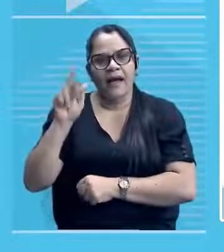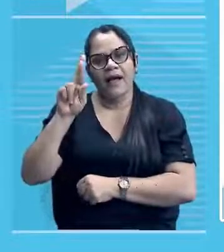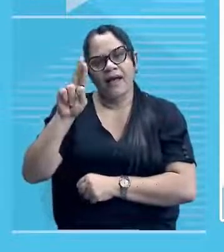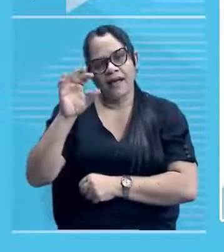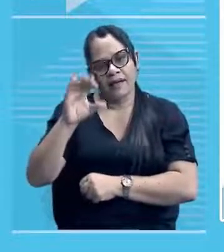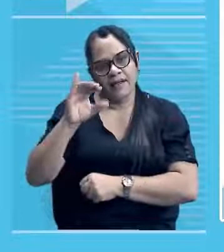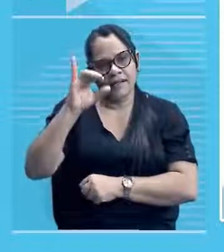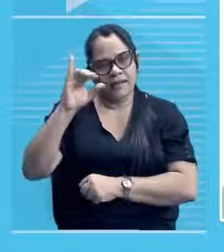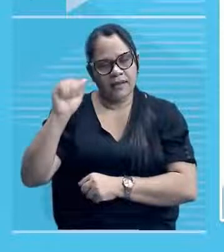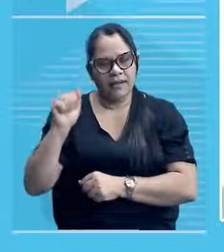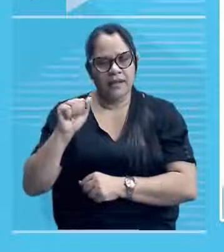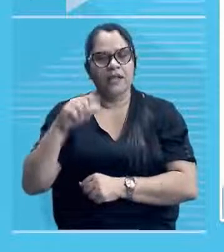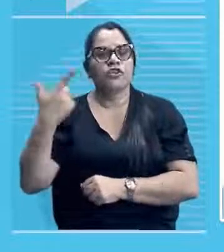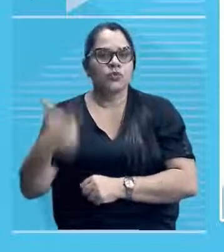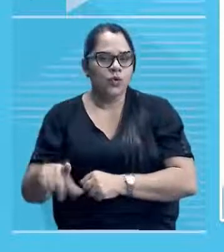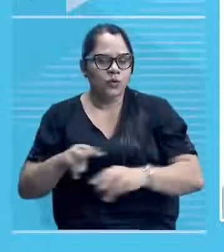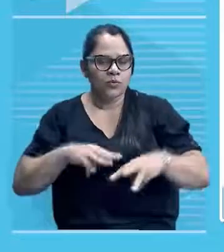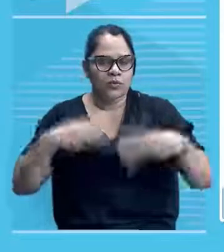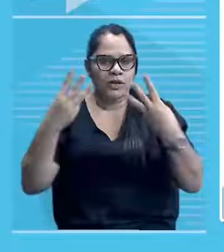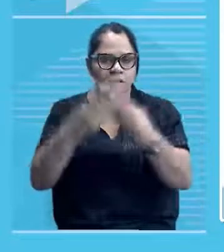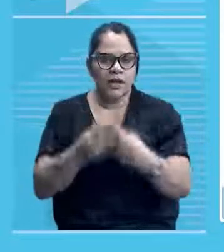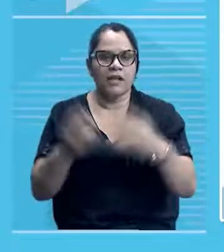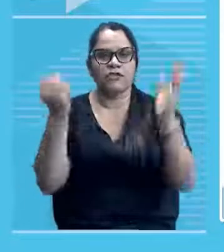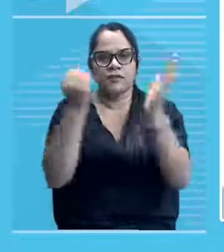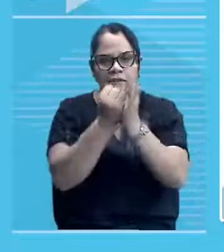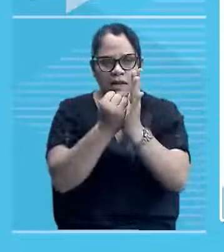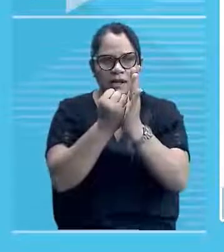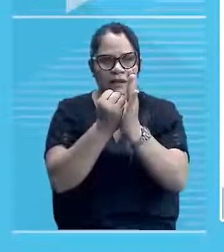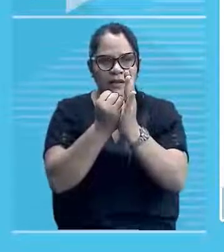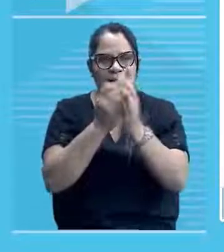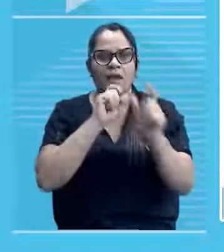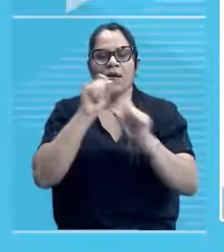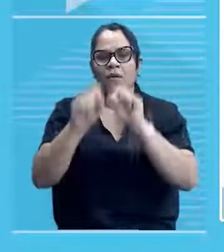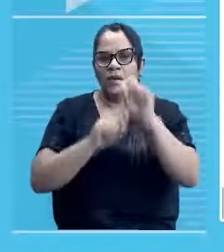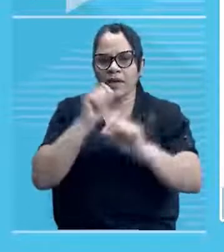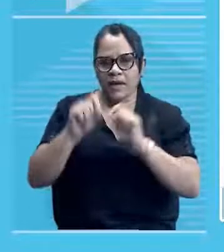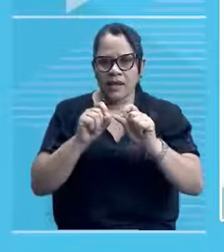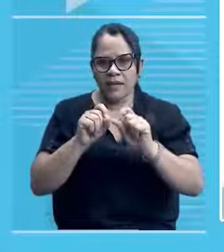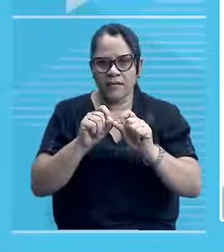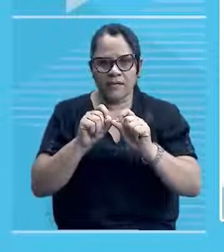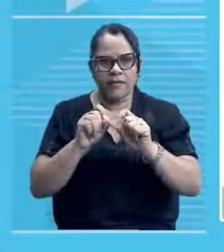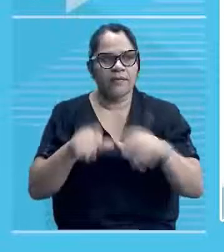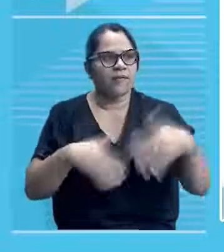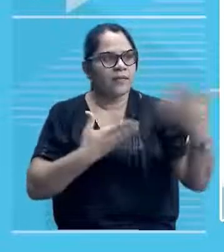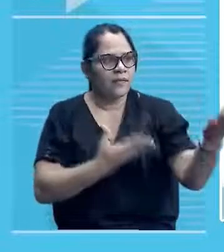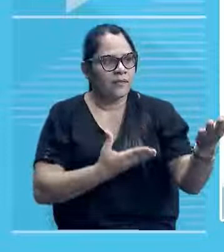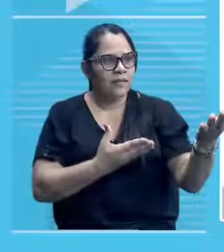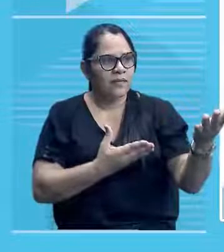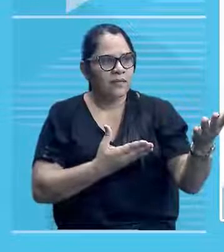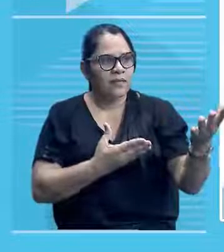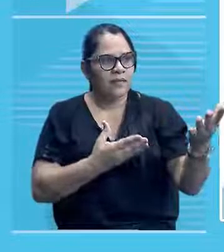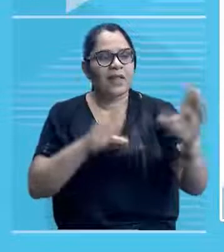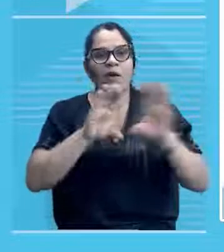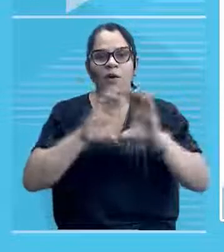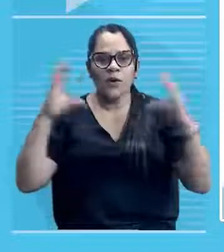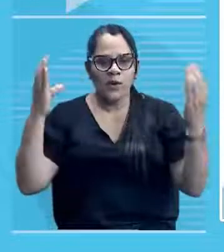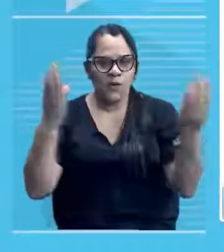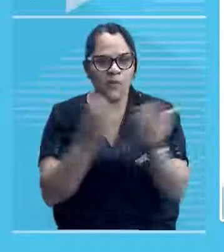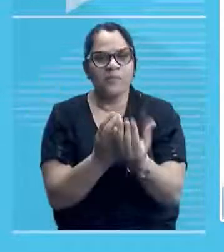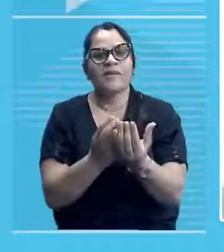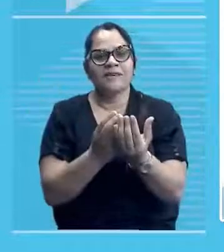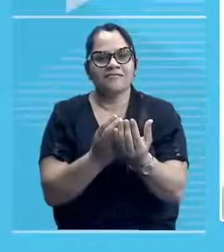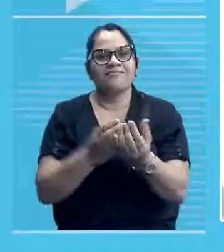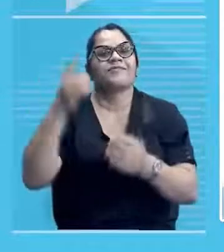No slide seguinte, o destaque agora é exatamente para o Complexo Clube dos Diários, né? Teatro 4 de